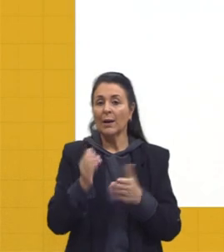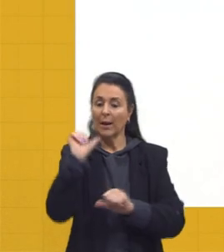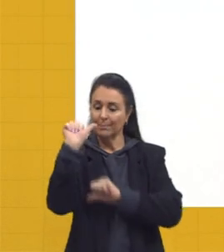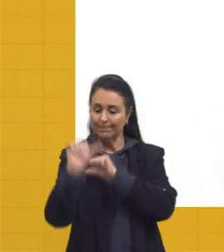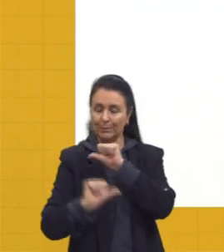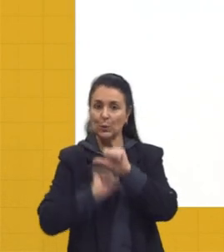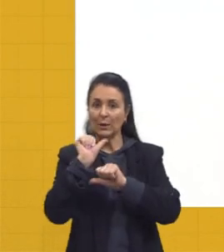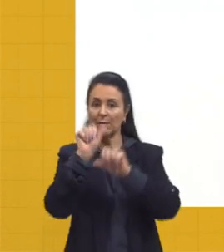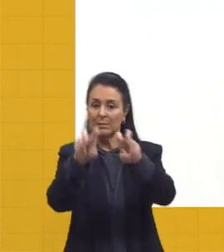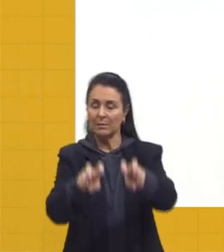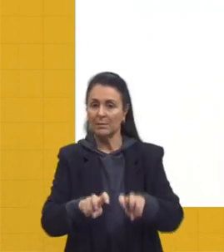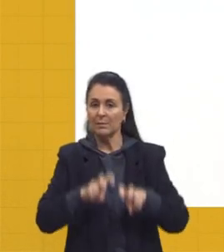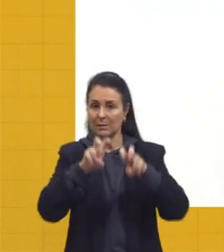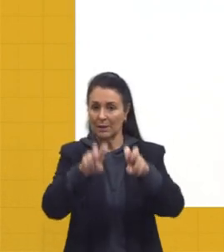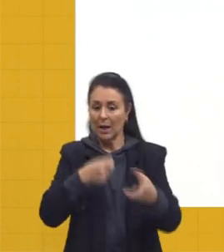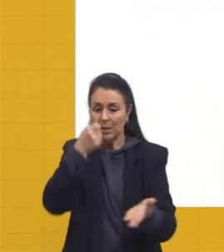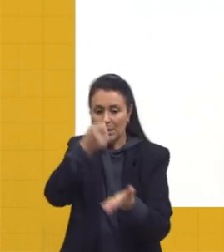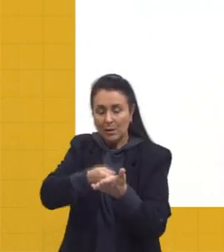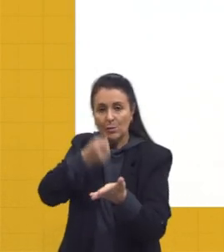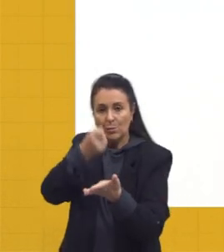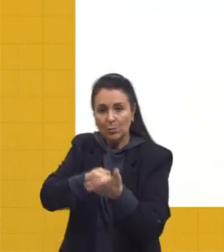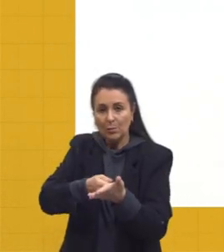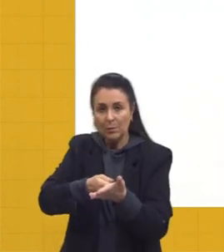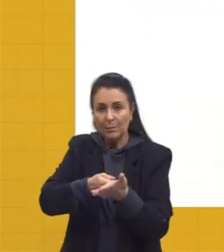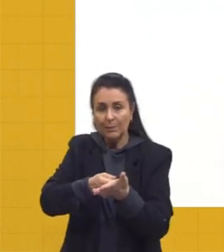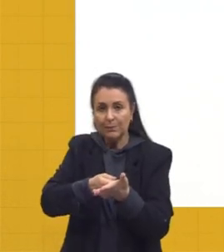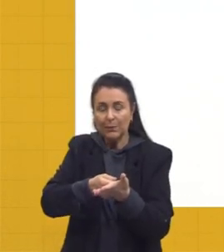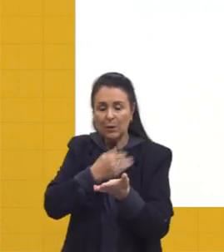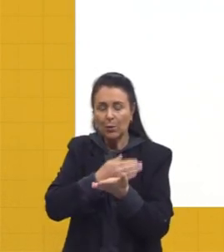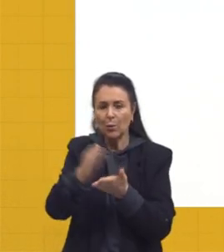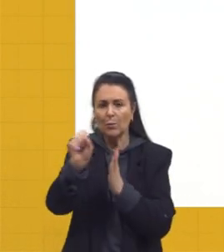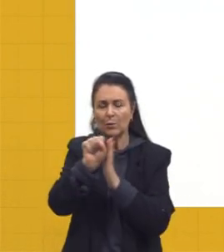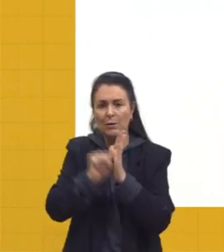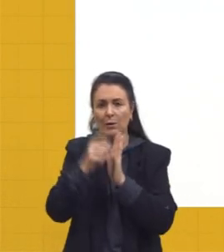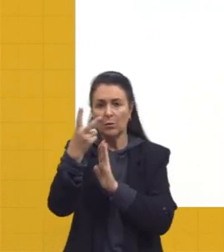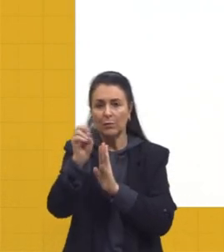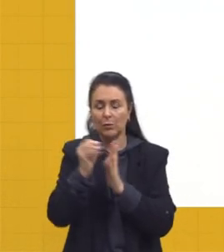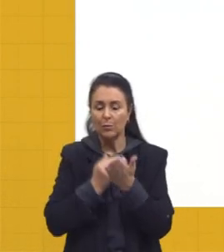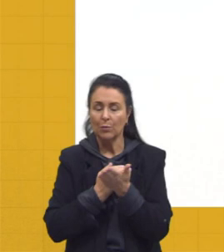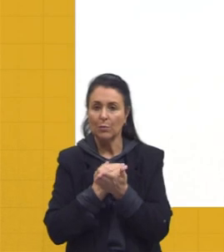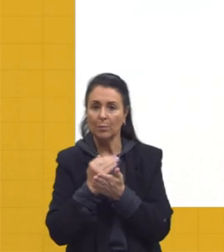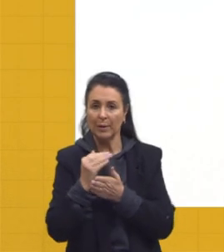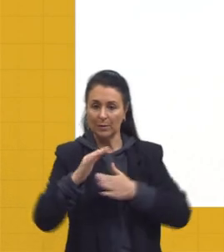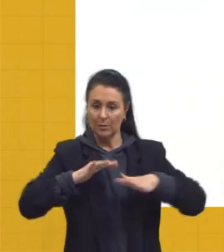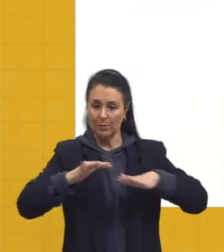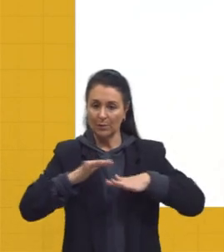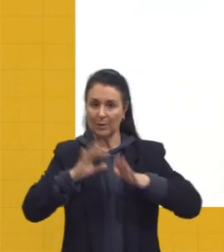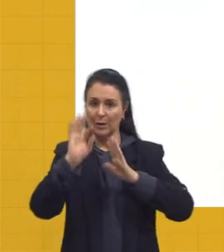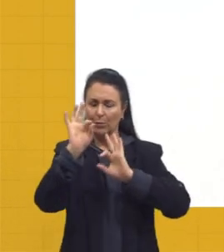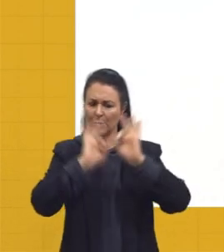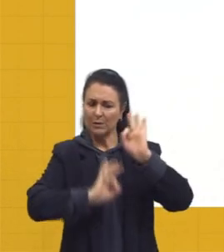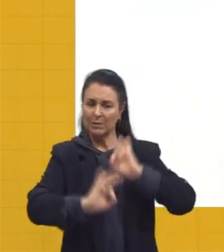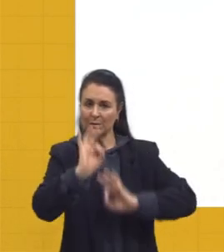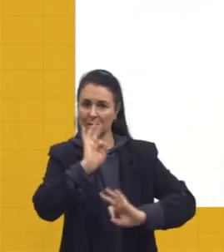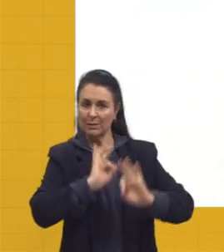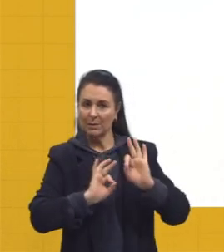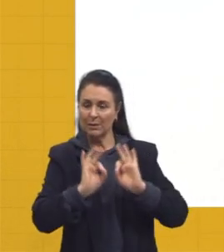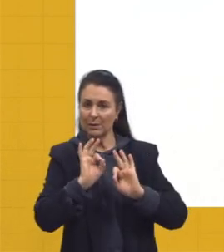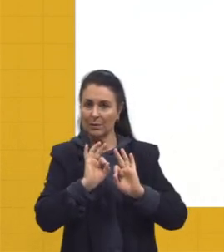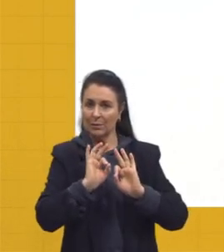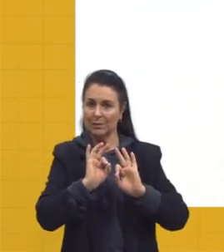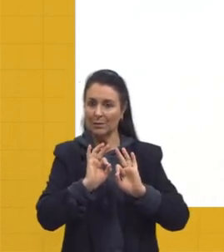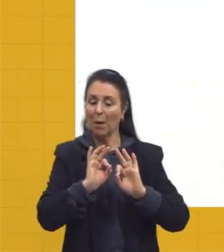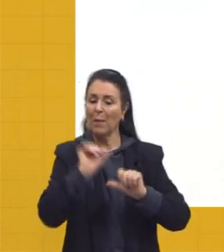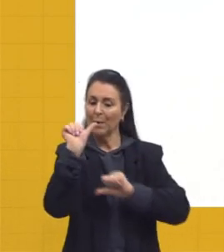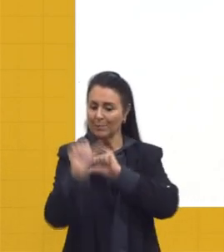reforma agrária, das lutas, né? Que nós temos. Então, no início do século XX, então surgem essas primeiras organizações aí de reforma